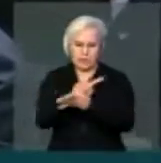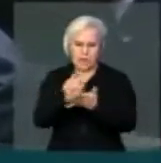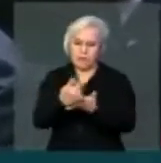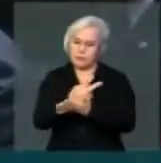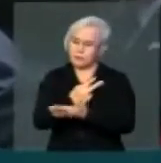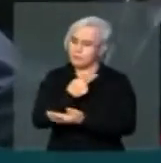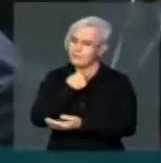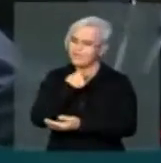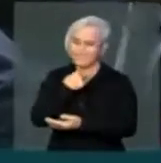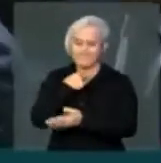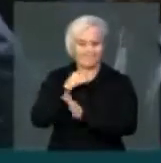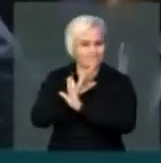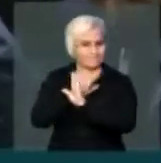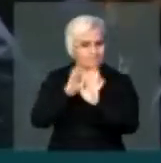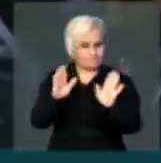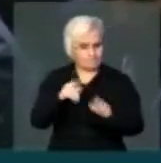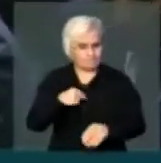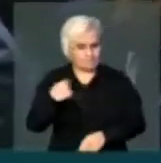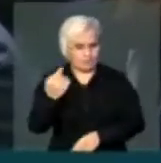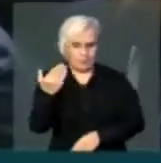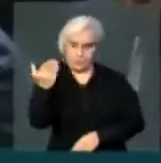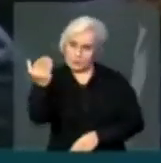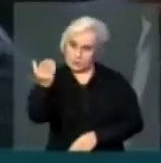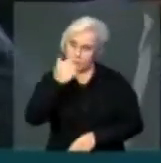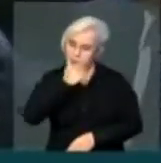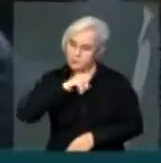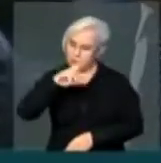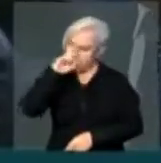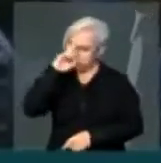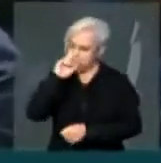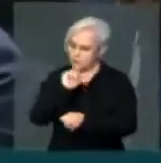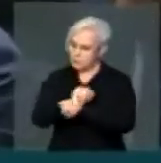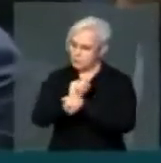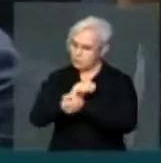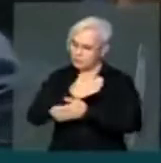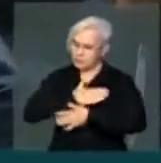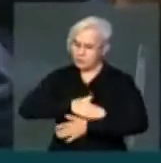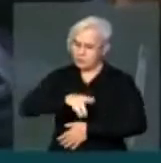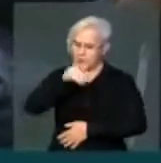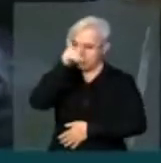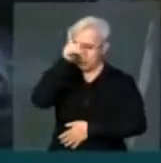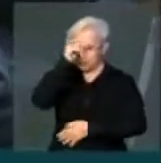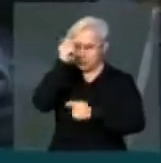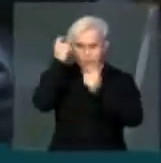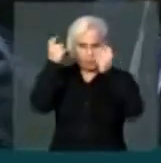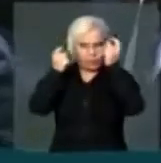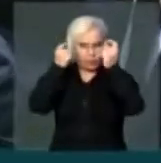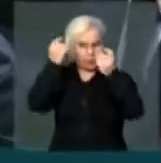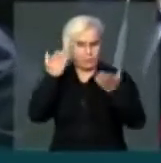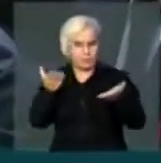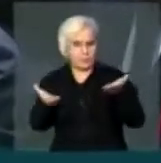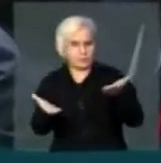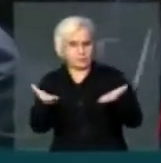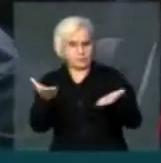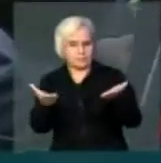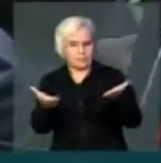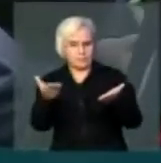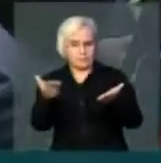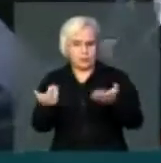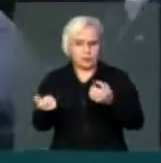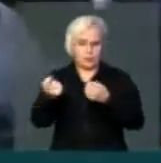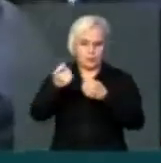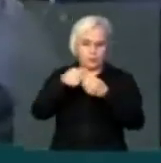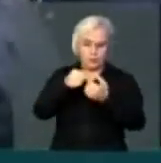aval a nenhum de nós. E, a Vossa Excelência, eu espero que a serenidade, a preocupação com o equilíbrio volte a